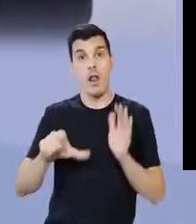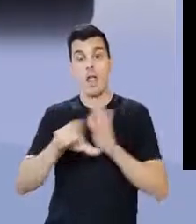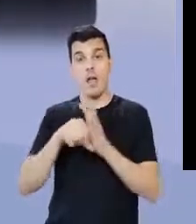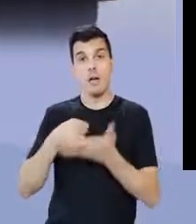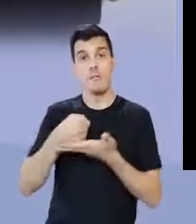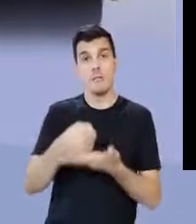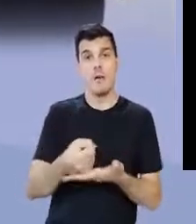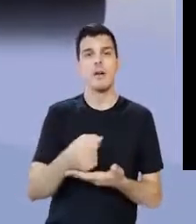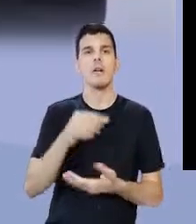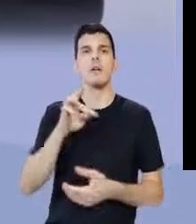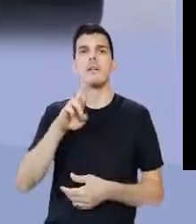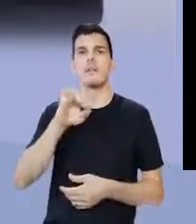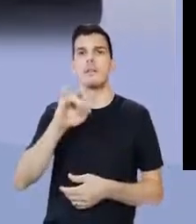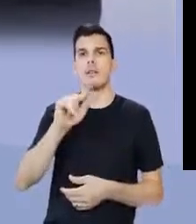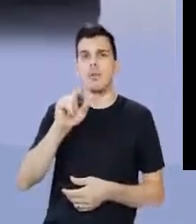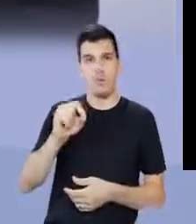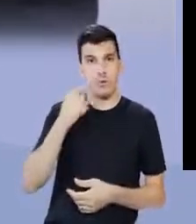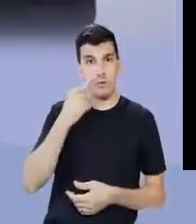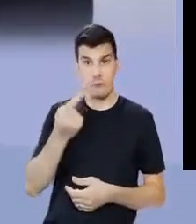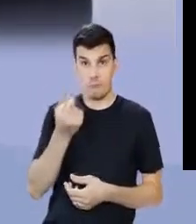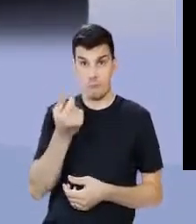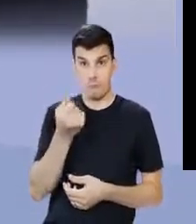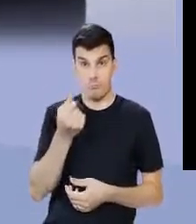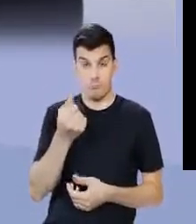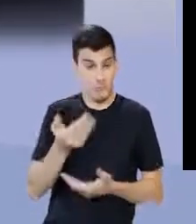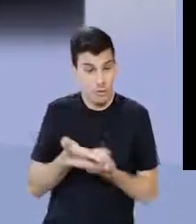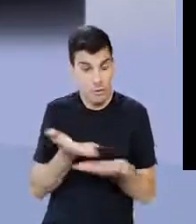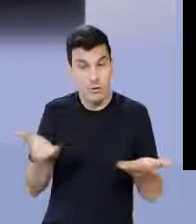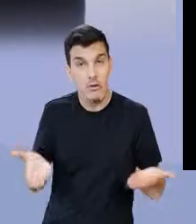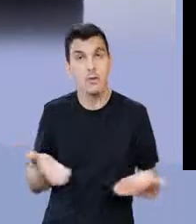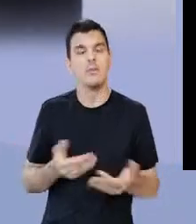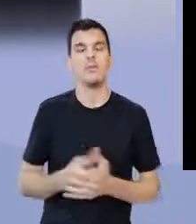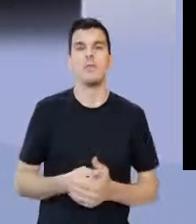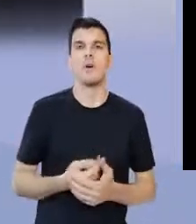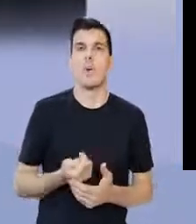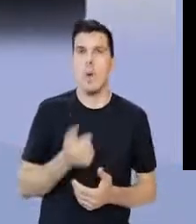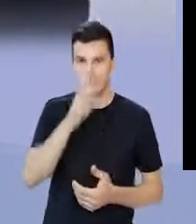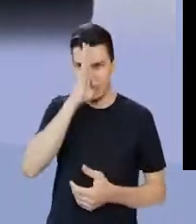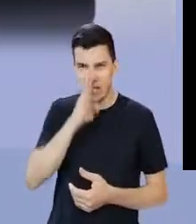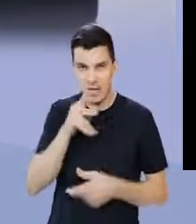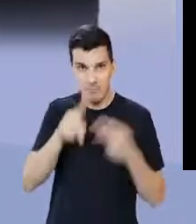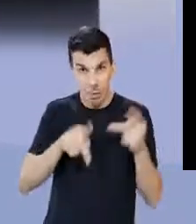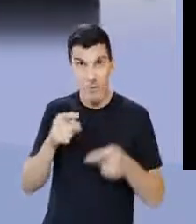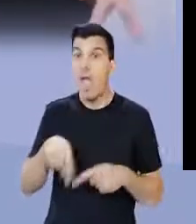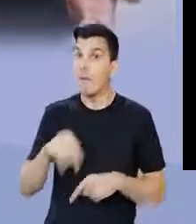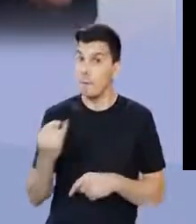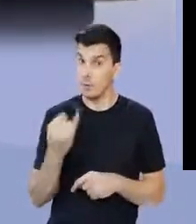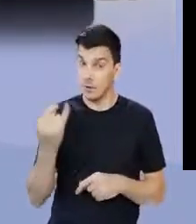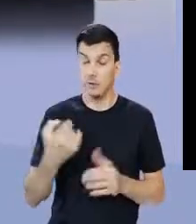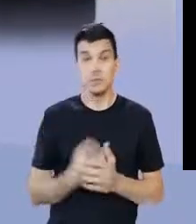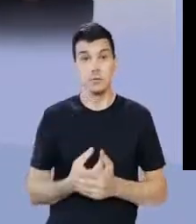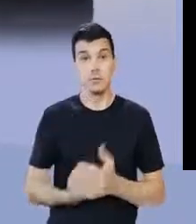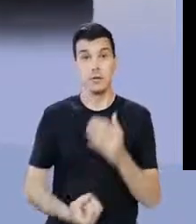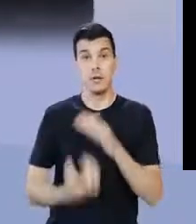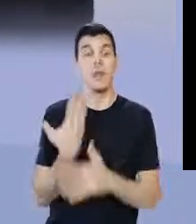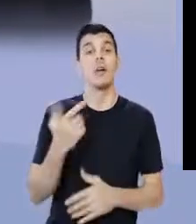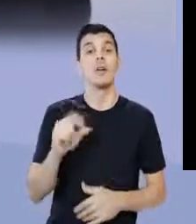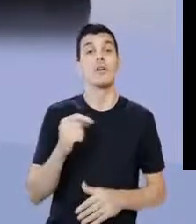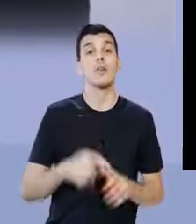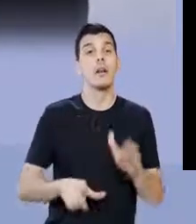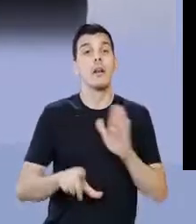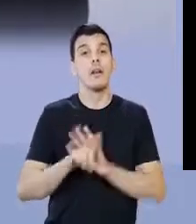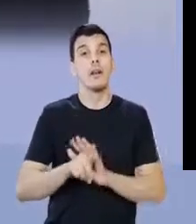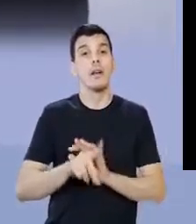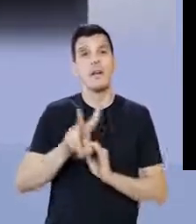subsidiava o trigo. Então, o trigo quase que vai ser de graça para a população. É isso, vai ser importante. Vão criar